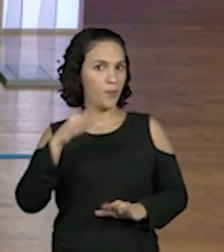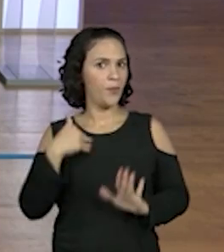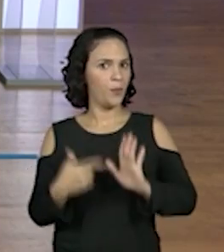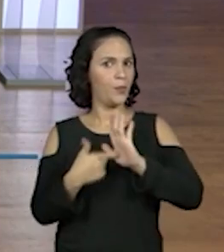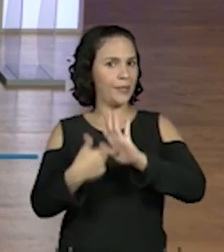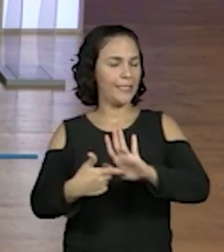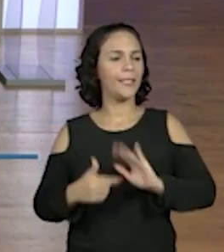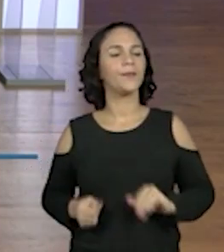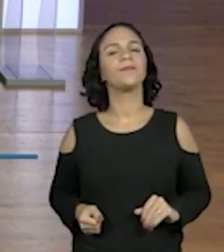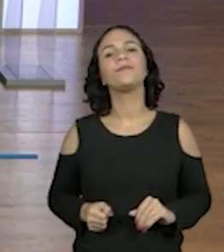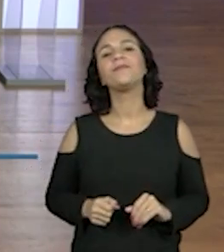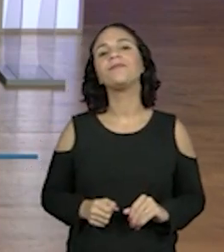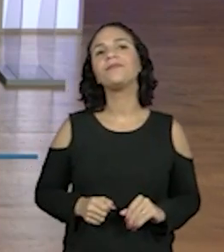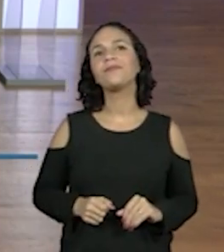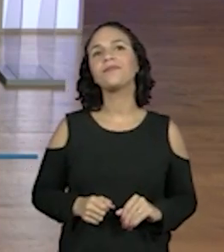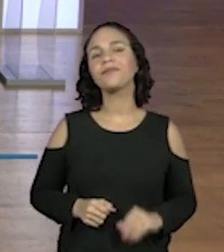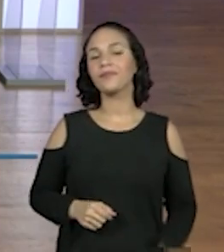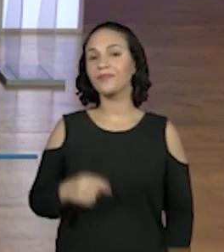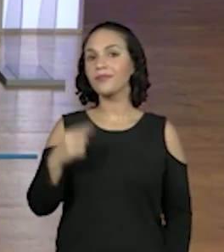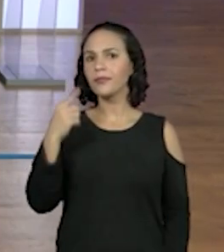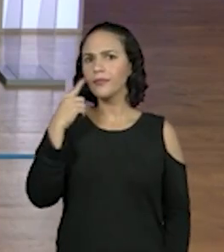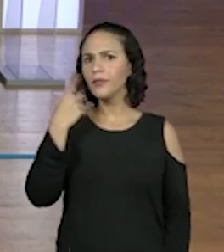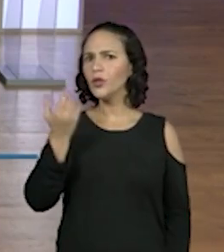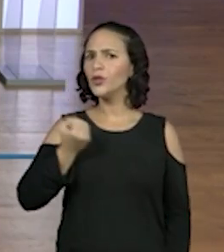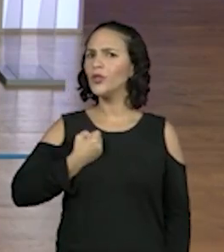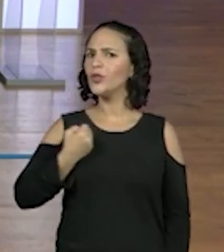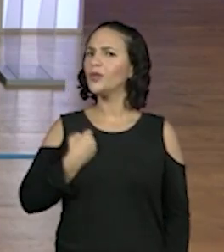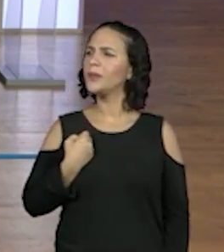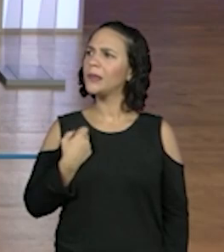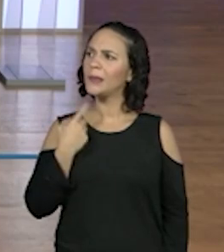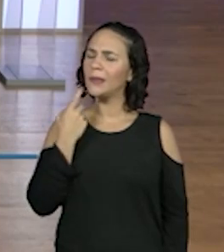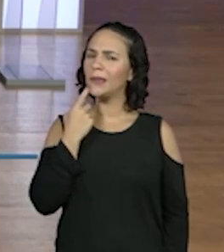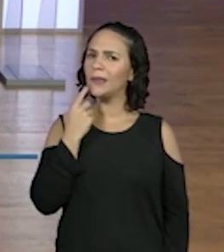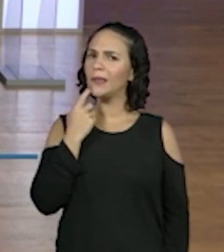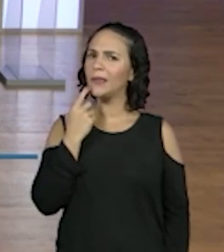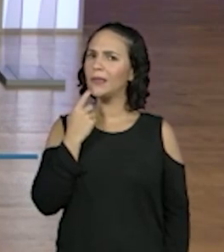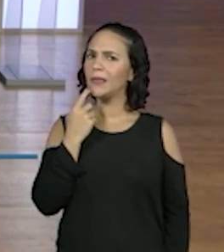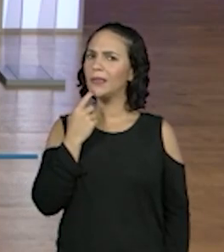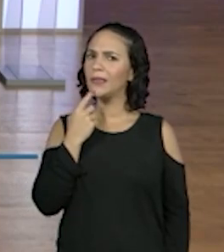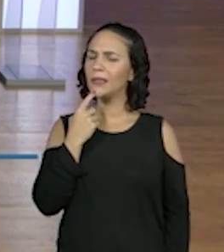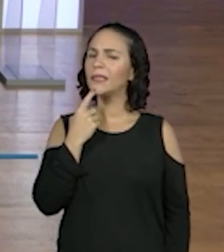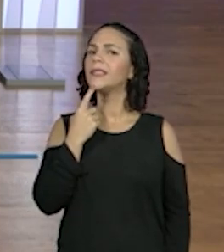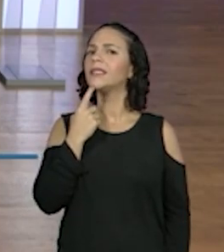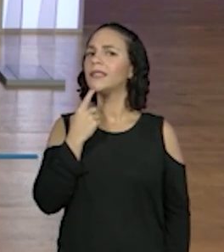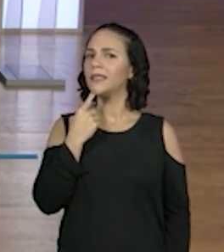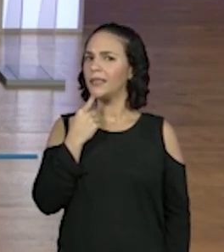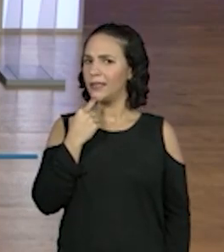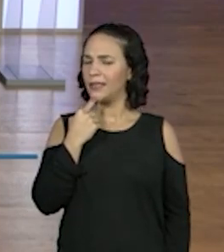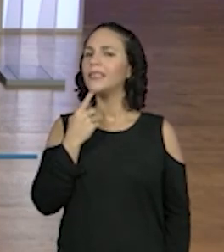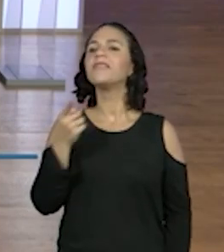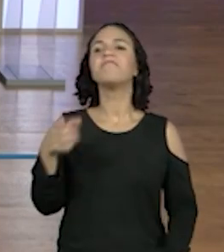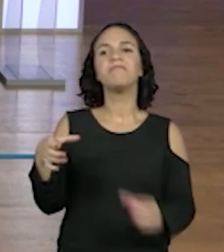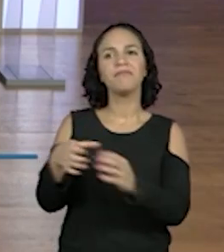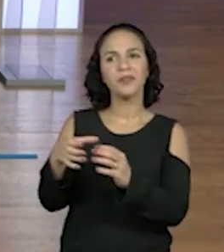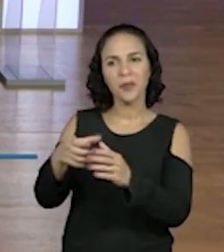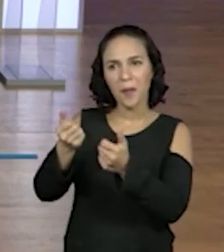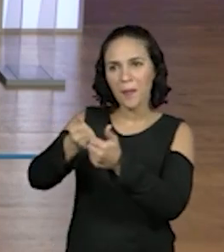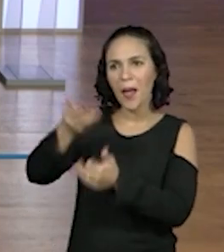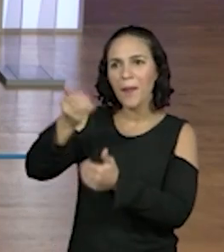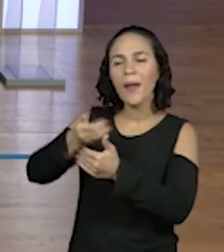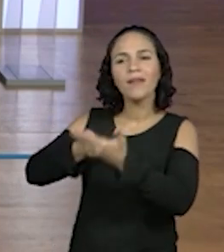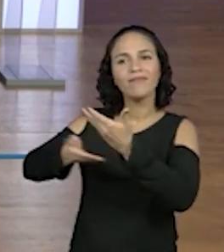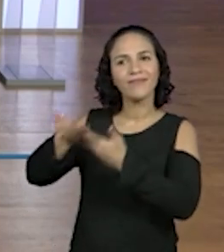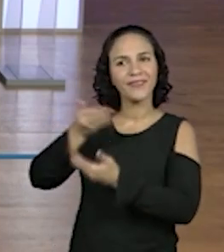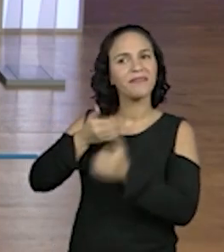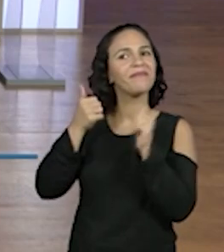montar o número 777. Professora Maria Lígia disse que a turminha já está lá com ela. Que bom! É